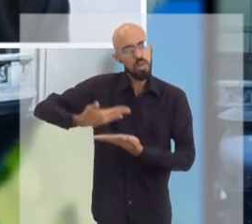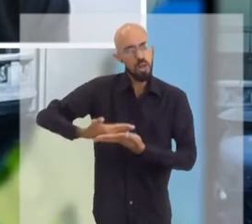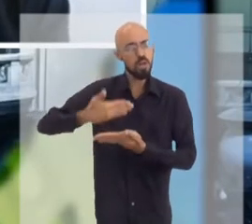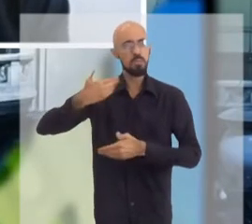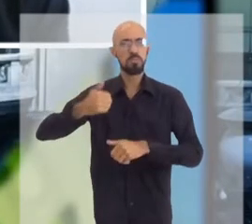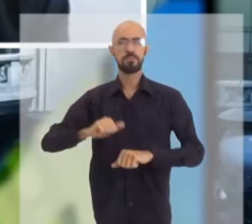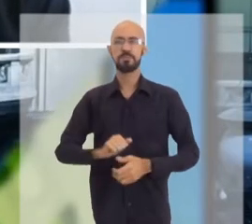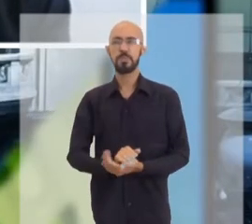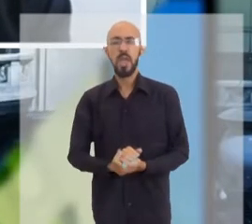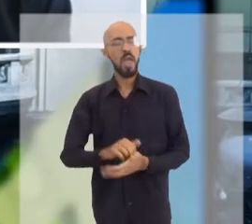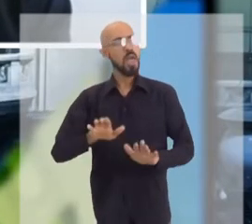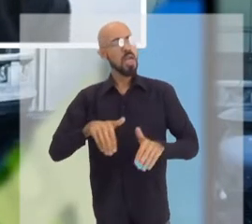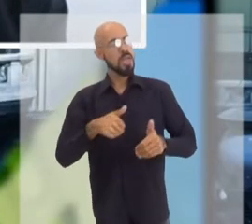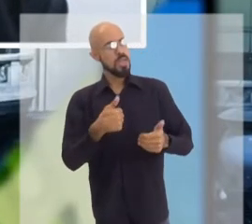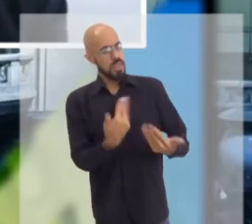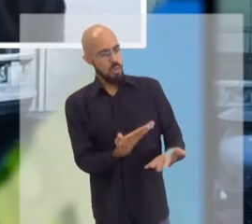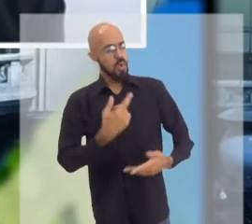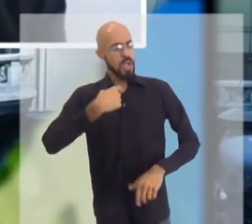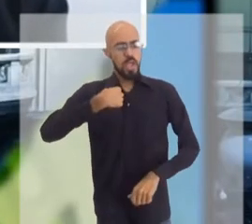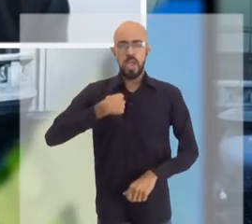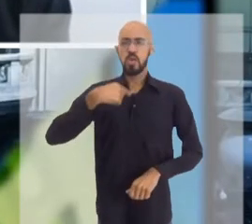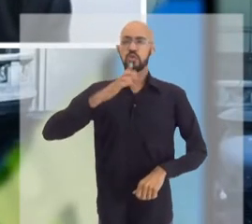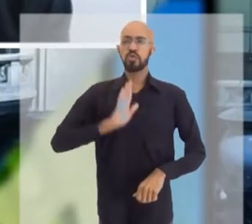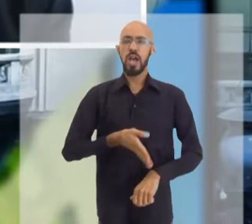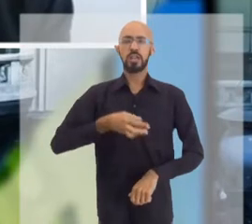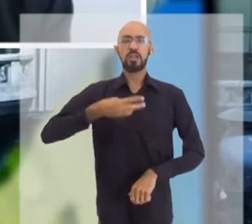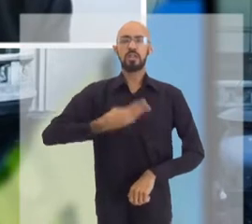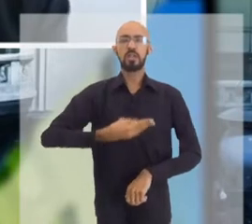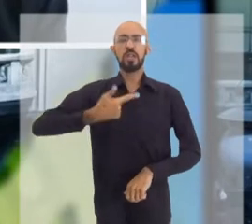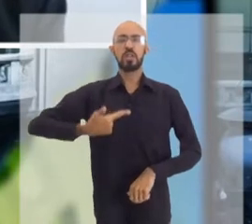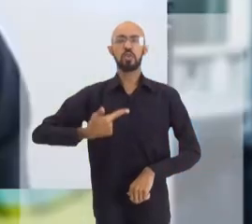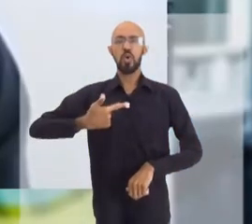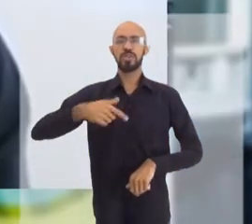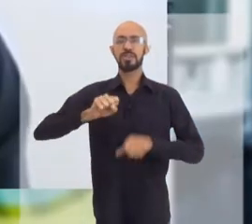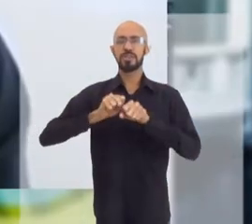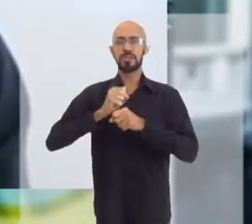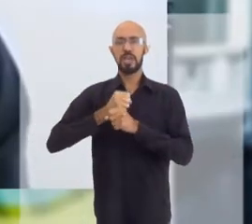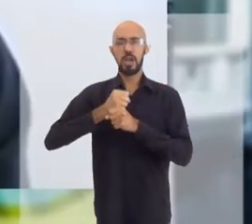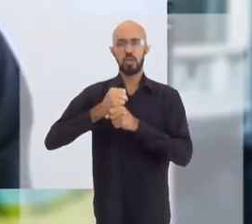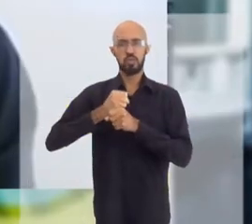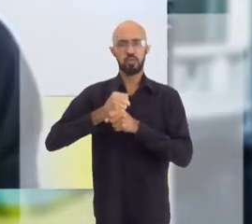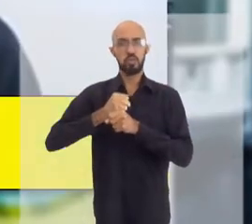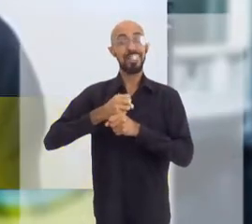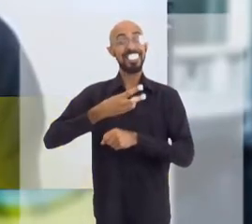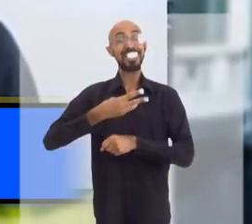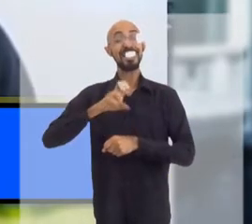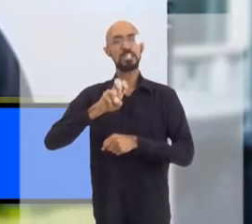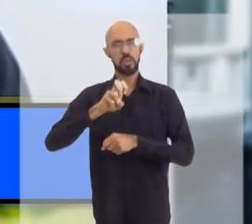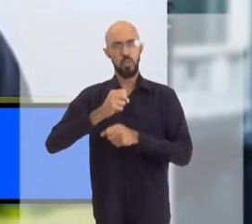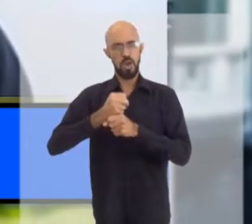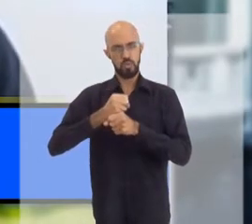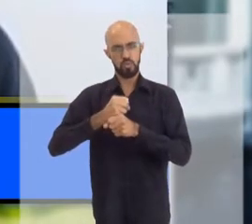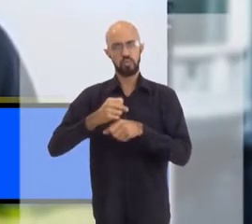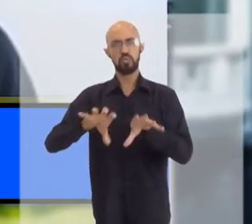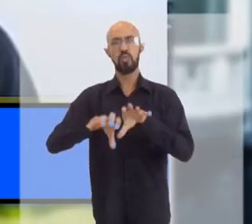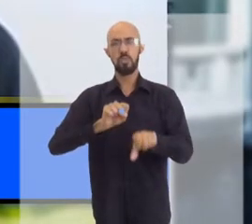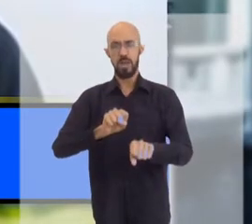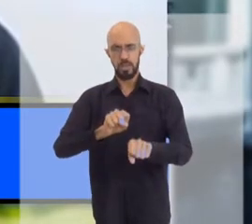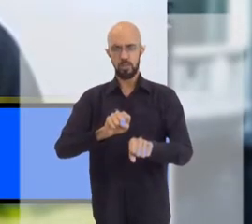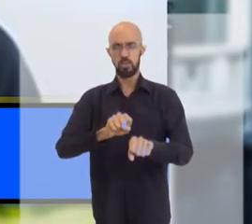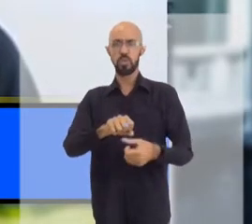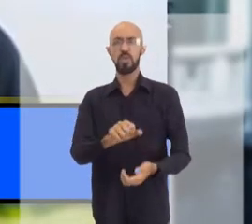médica? Olha, Cláudia, eu tenho 32 anos de formado, melhor, 35 anos de formado